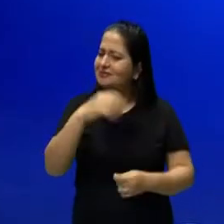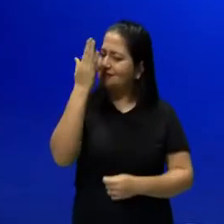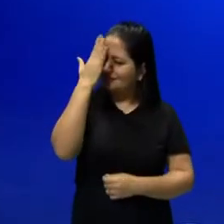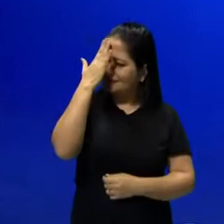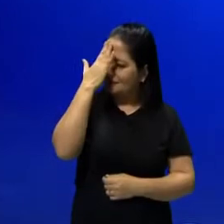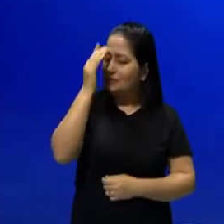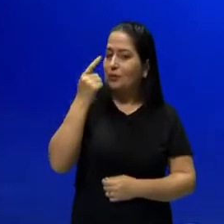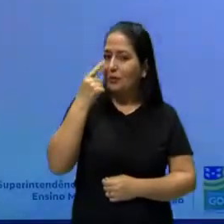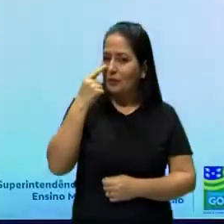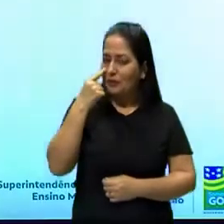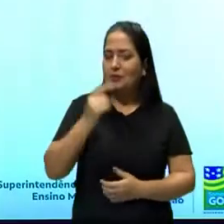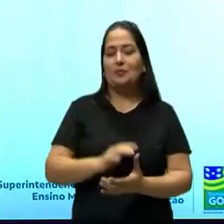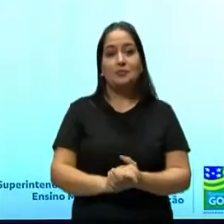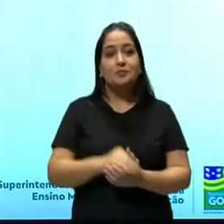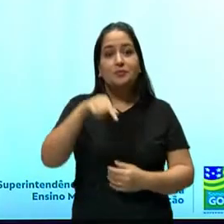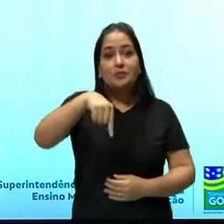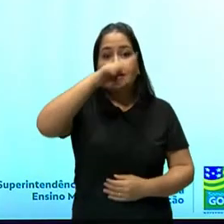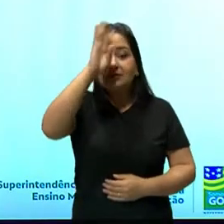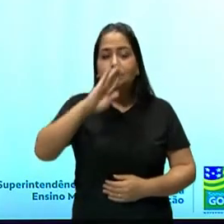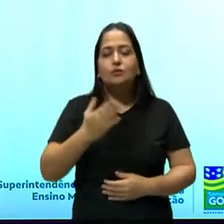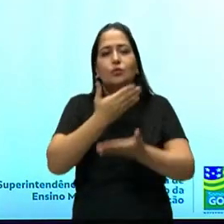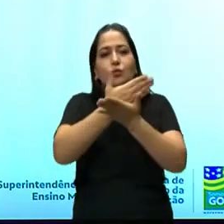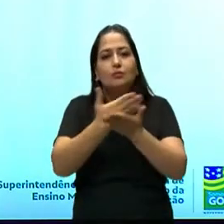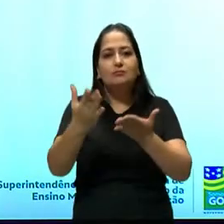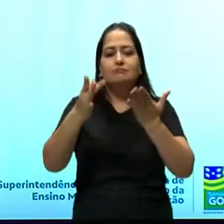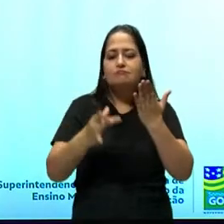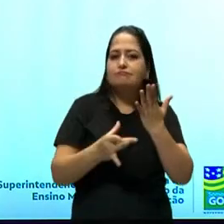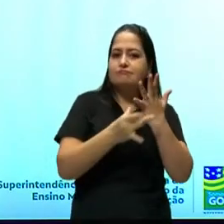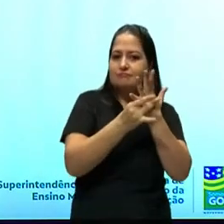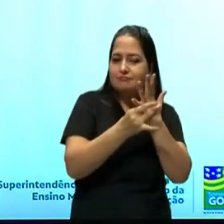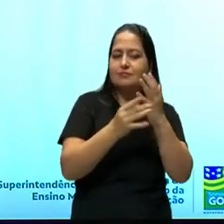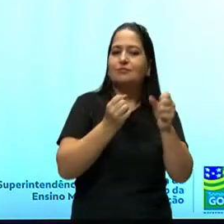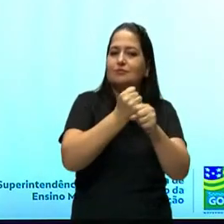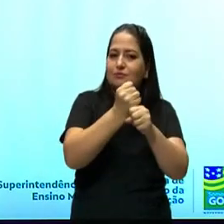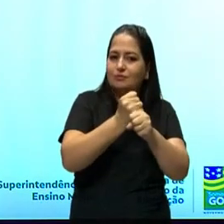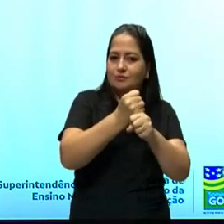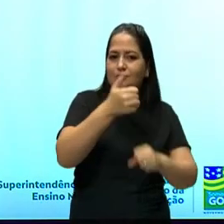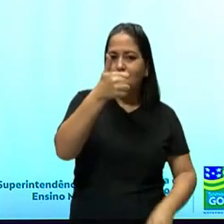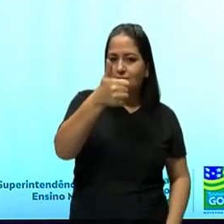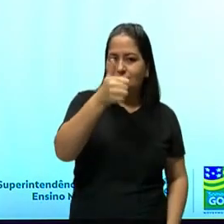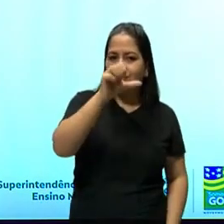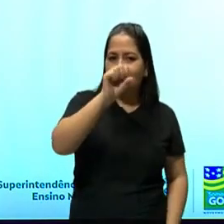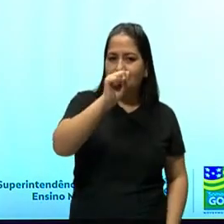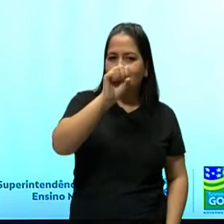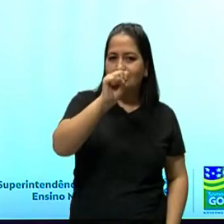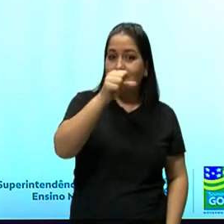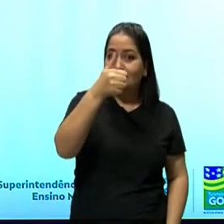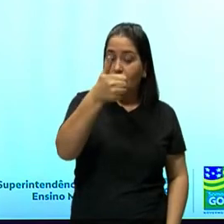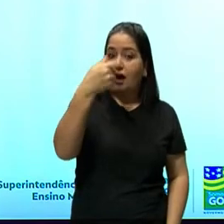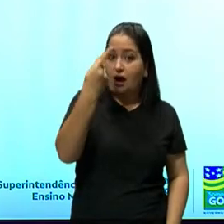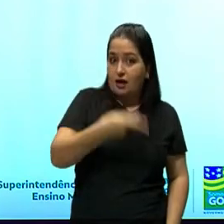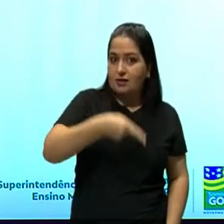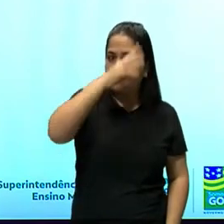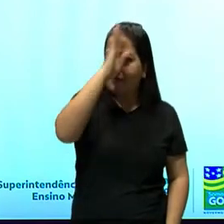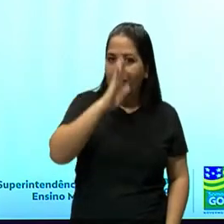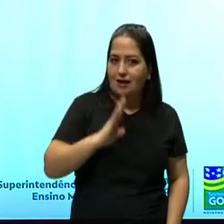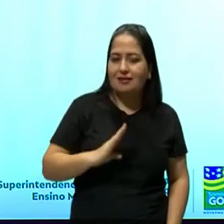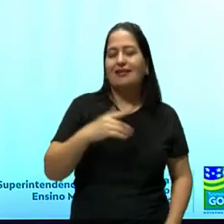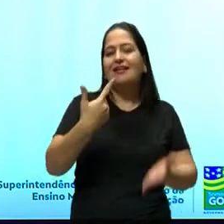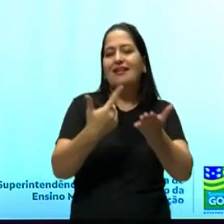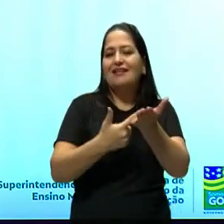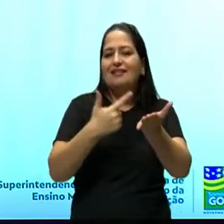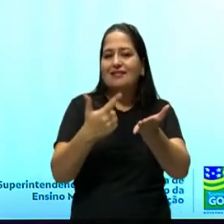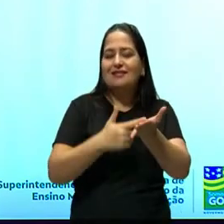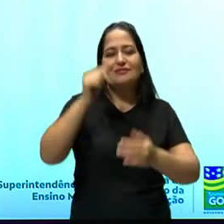Nós vamos ter como início do realismo, no ano de 1881, o livro de Machado de